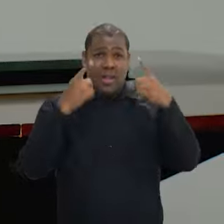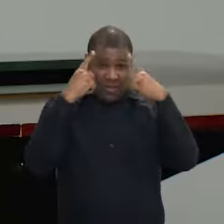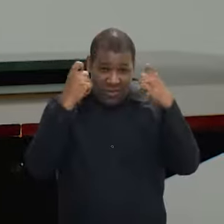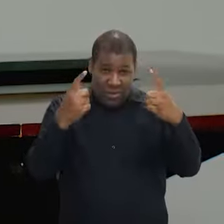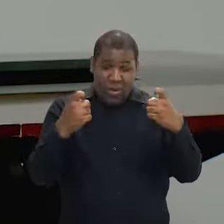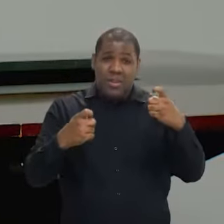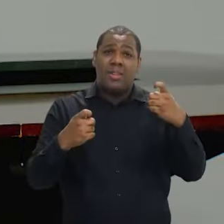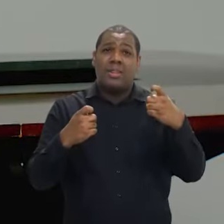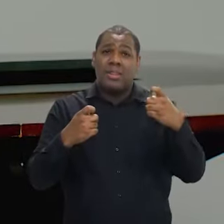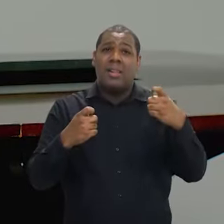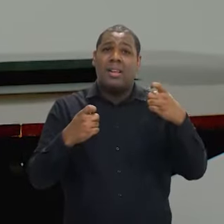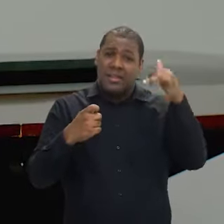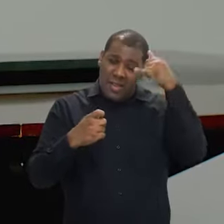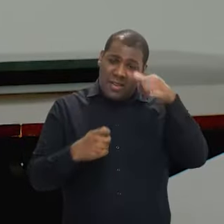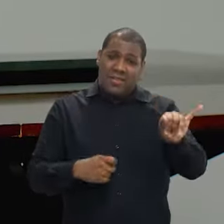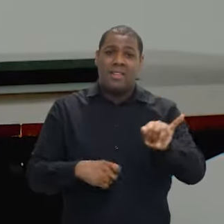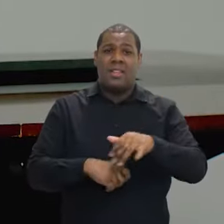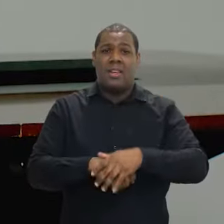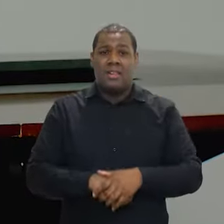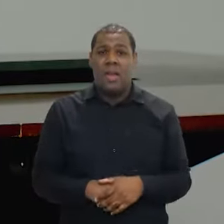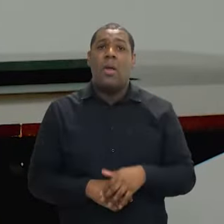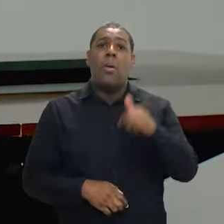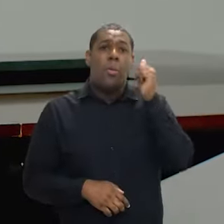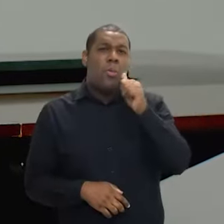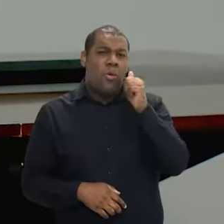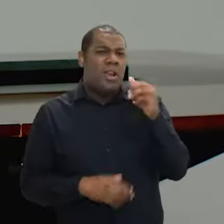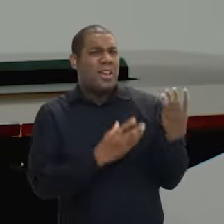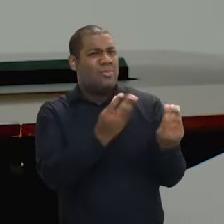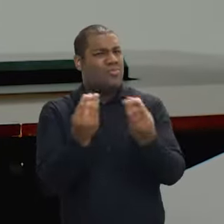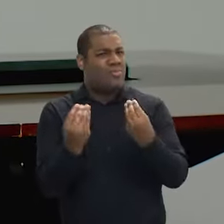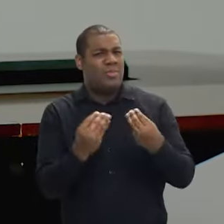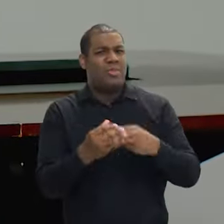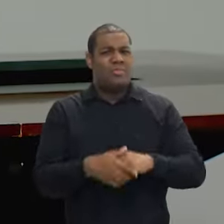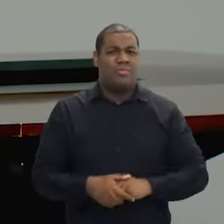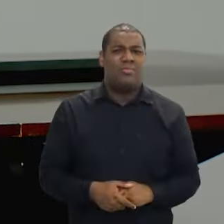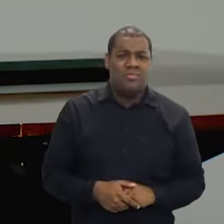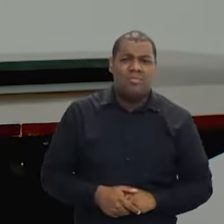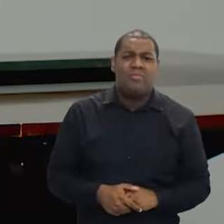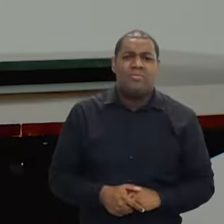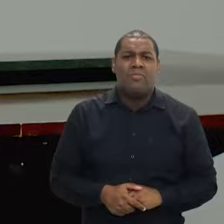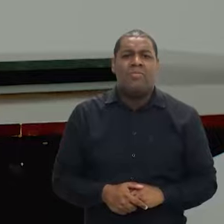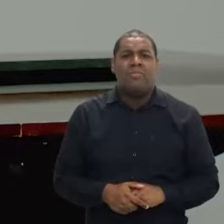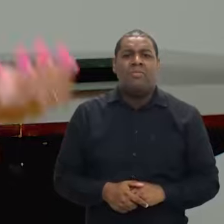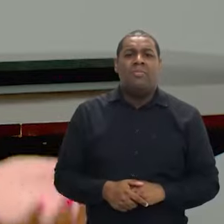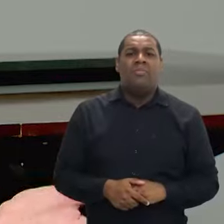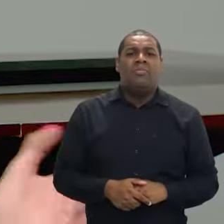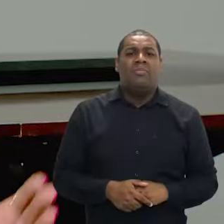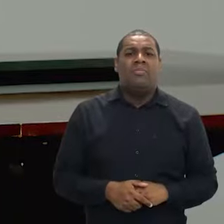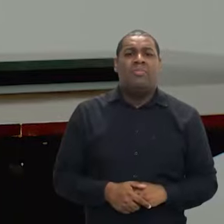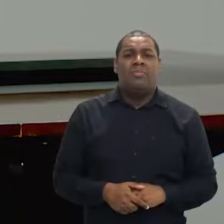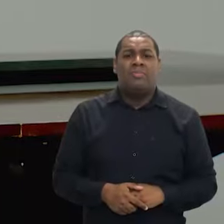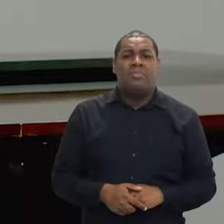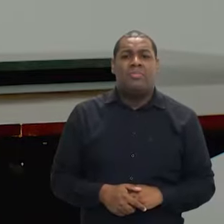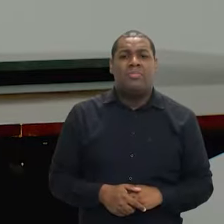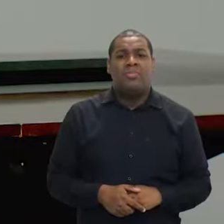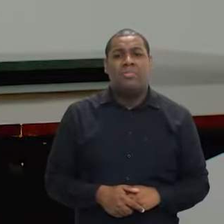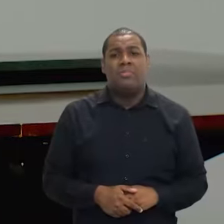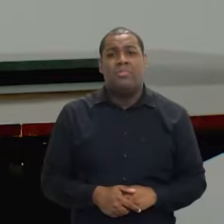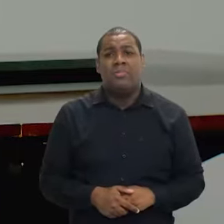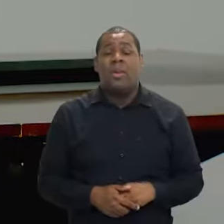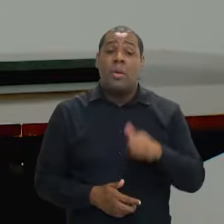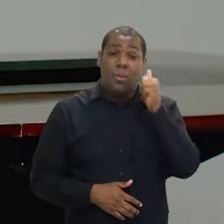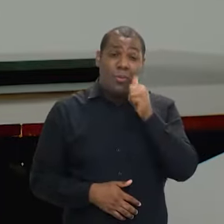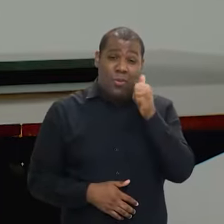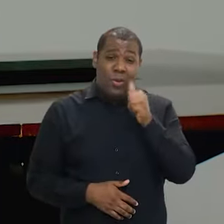mulheres. Nós mapeamos que as mulheres, apesar de não serem, a maioria tem um público bem